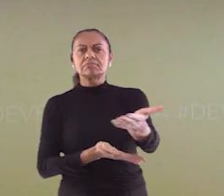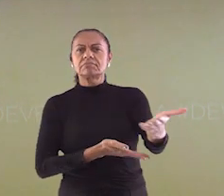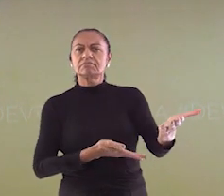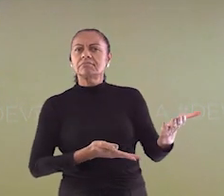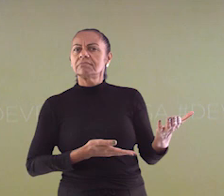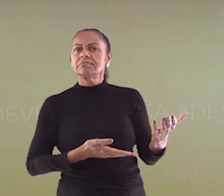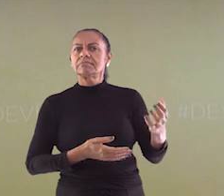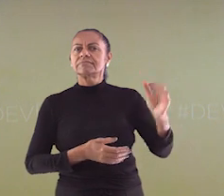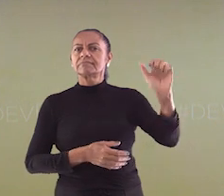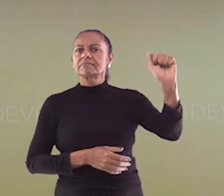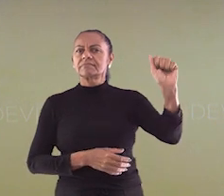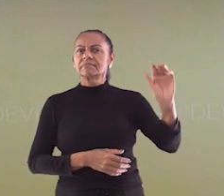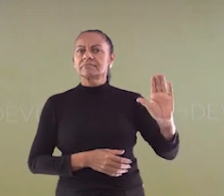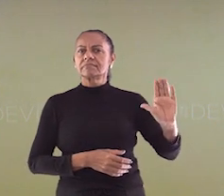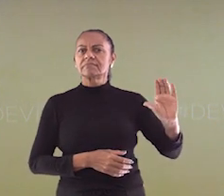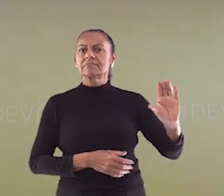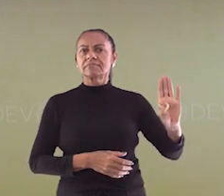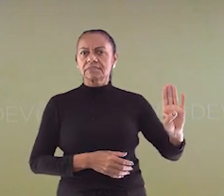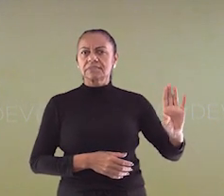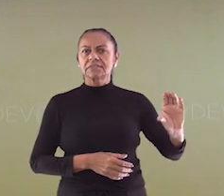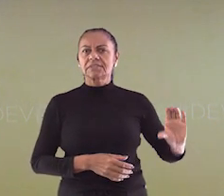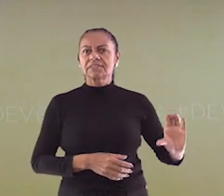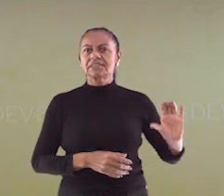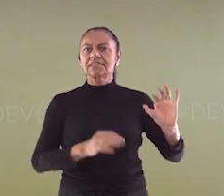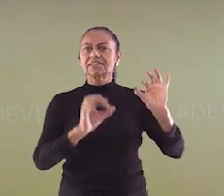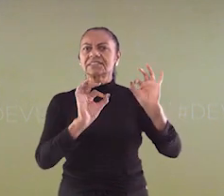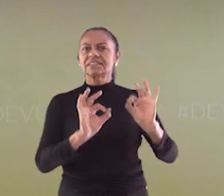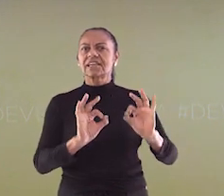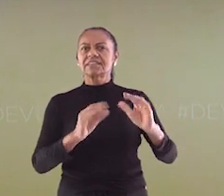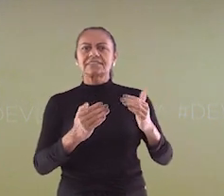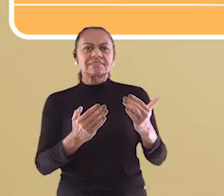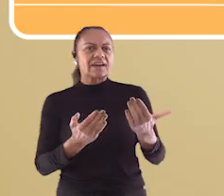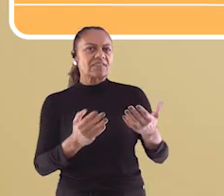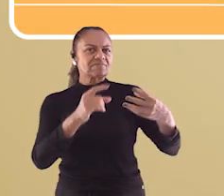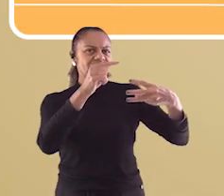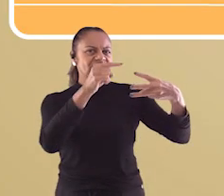públicas. E Alternativa C, desmatamento.